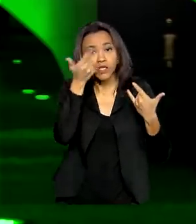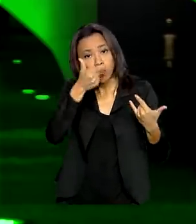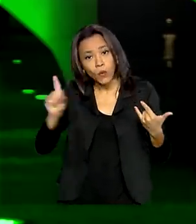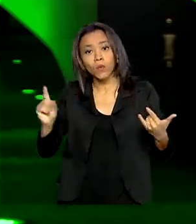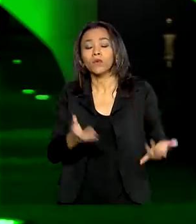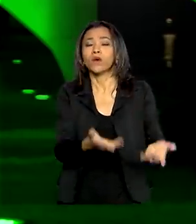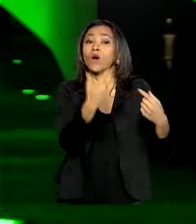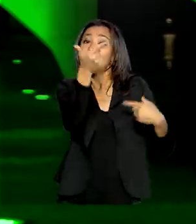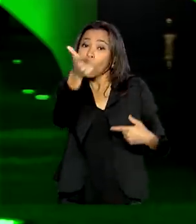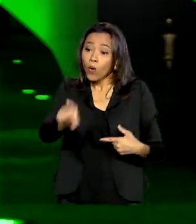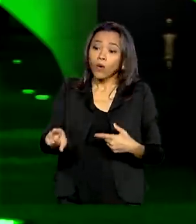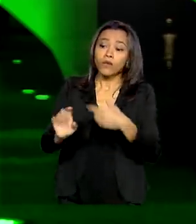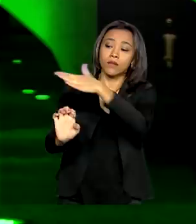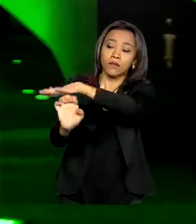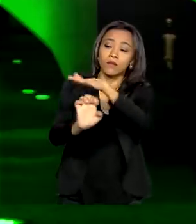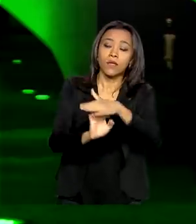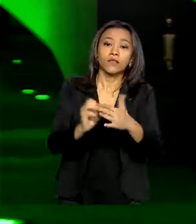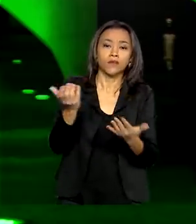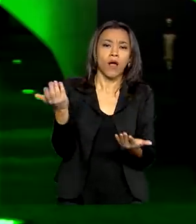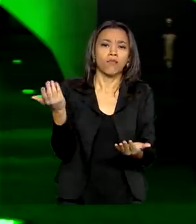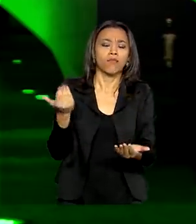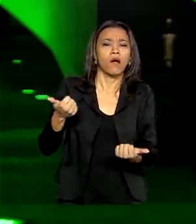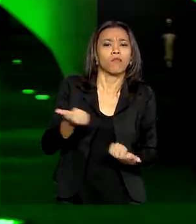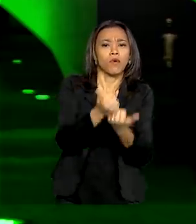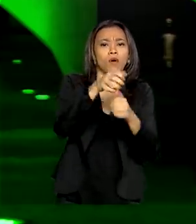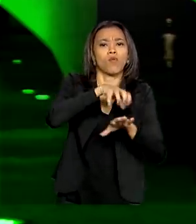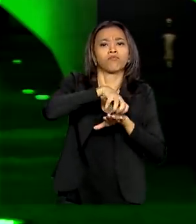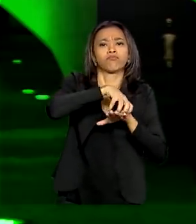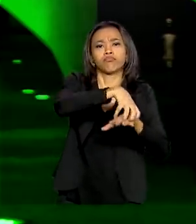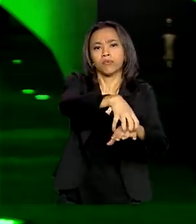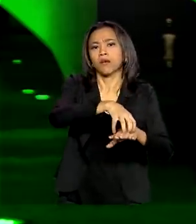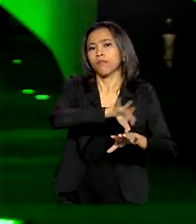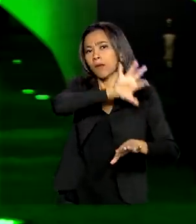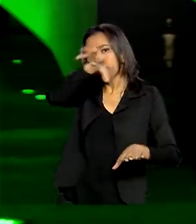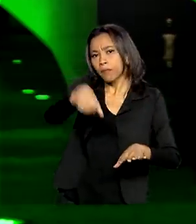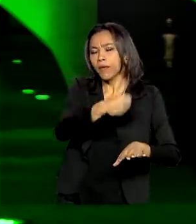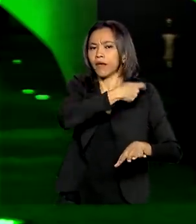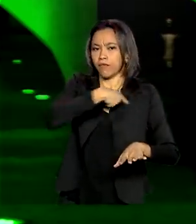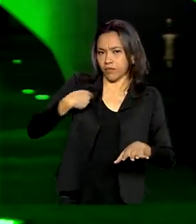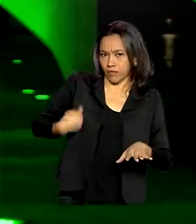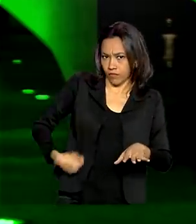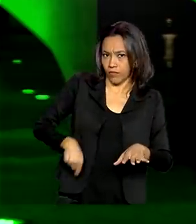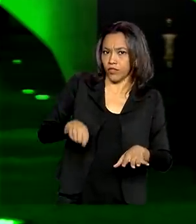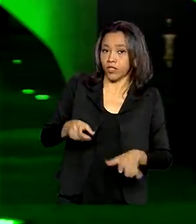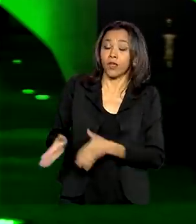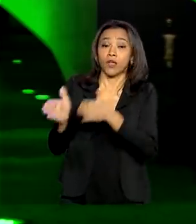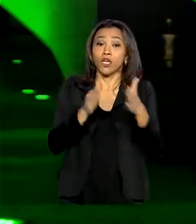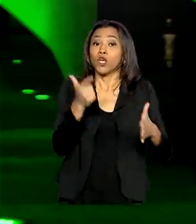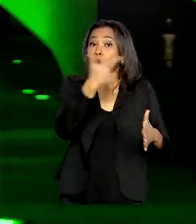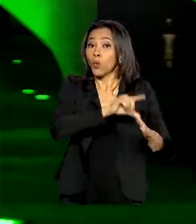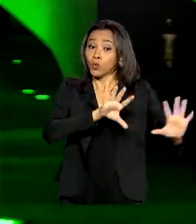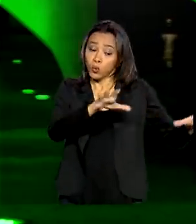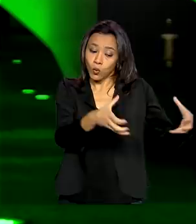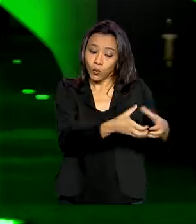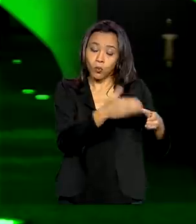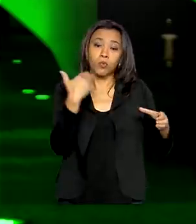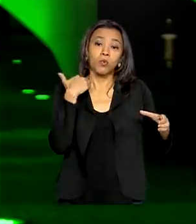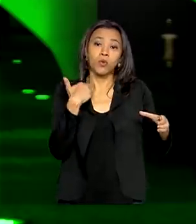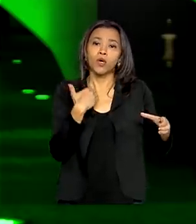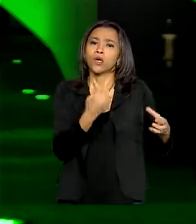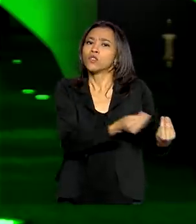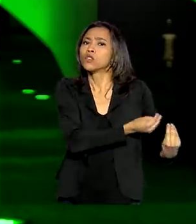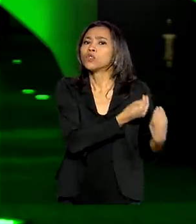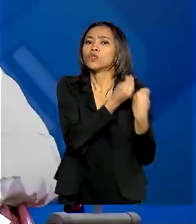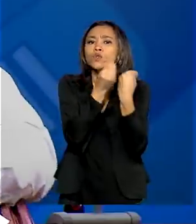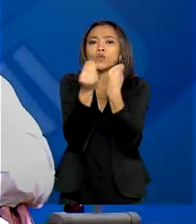custos do transporte para buscar equipamentos comprados na China. Em um grupo formado por bancos, doou 30 tomógrafos